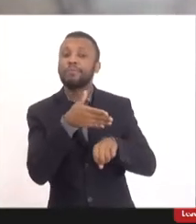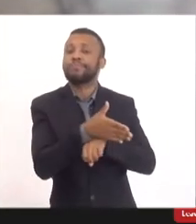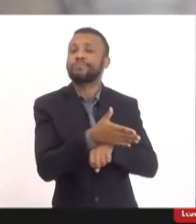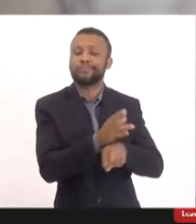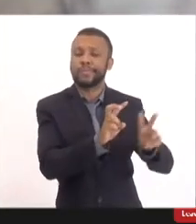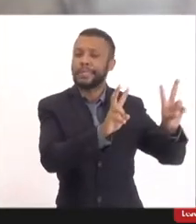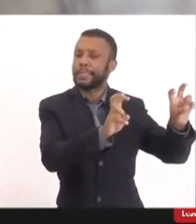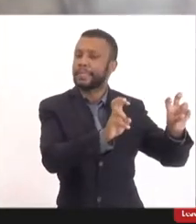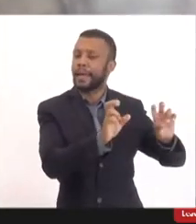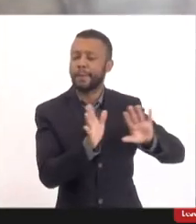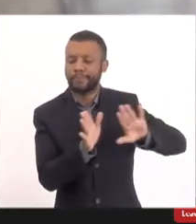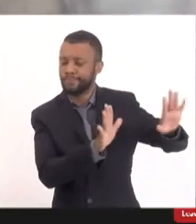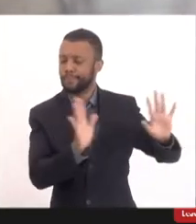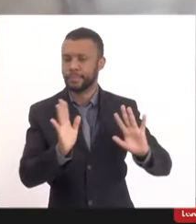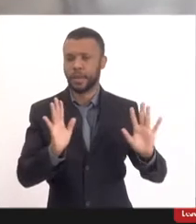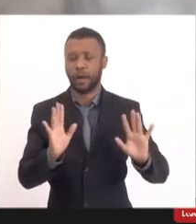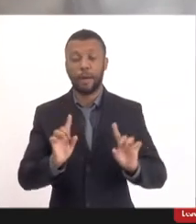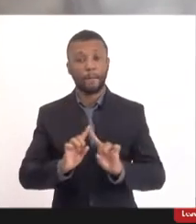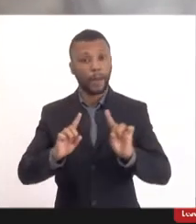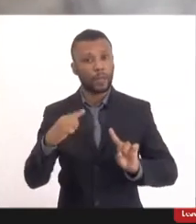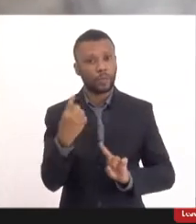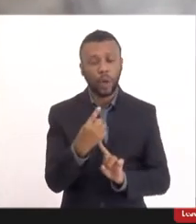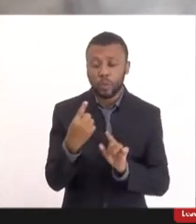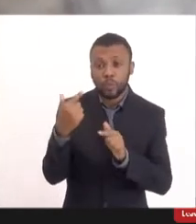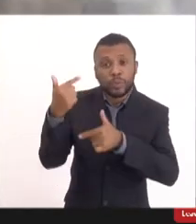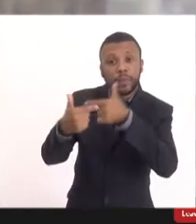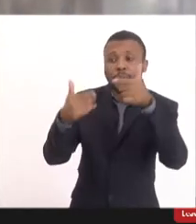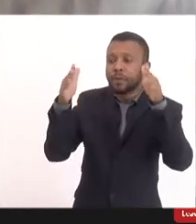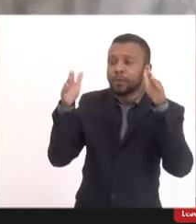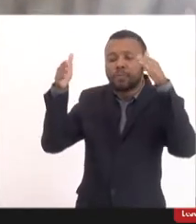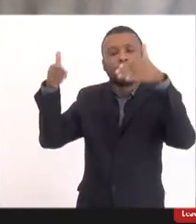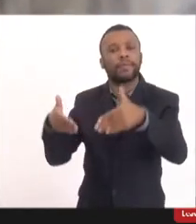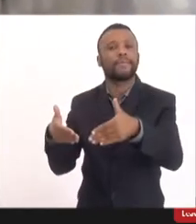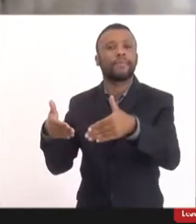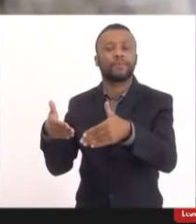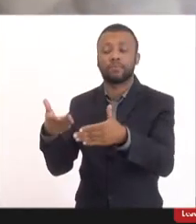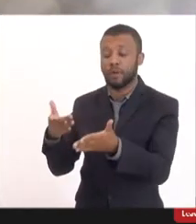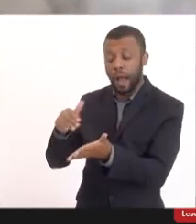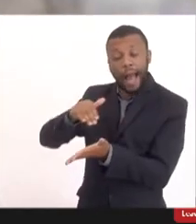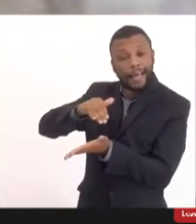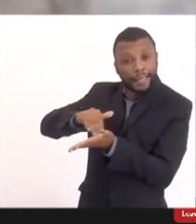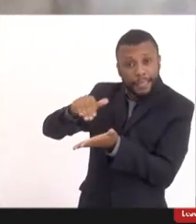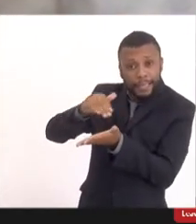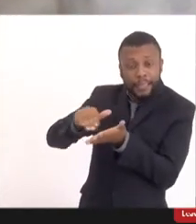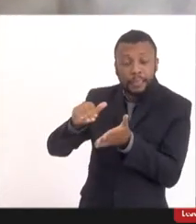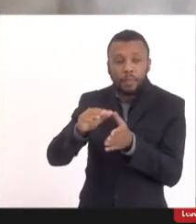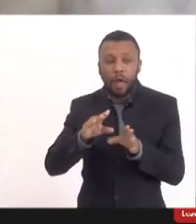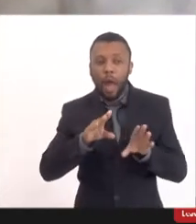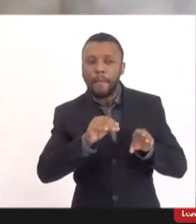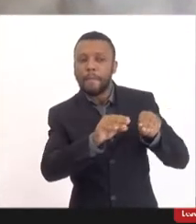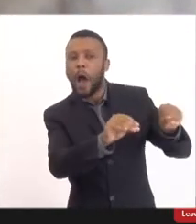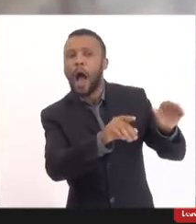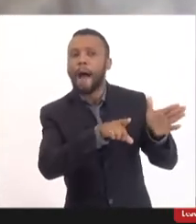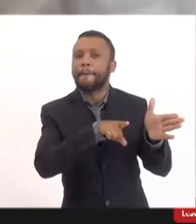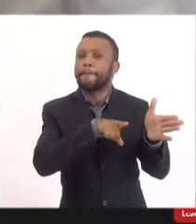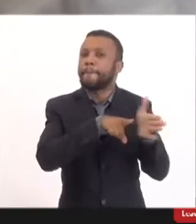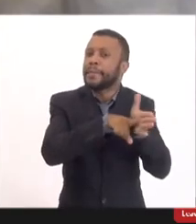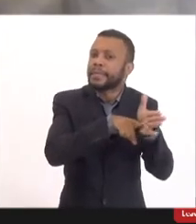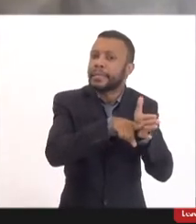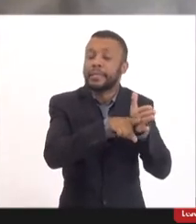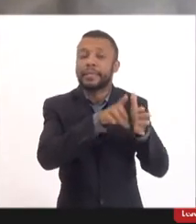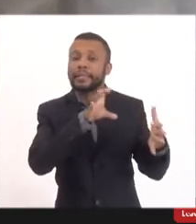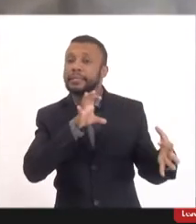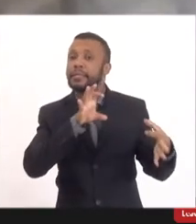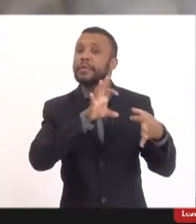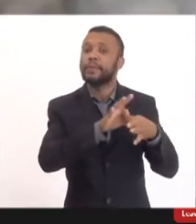gente não trabalha com, especificamente, a secretaria não se envolve pesquisa nenhuma diretamente